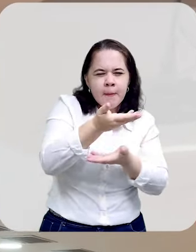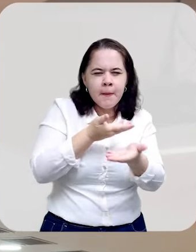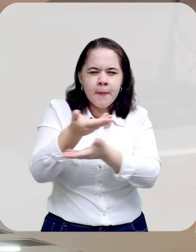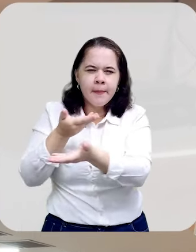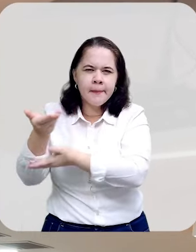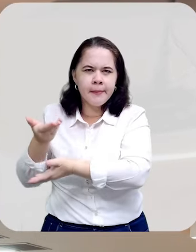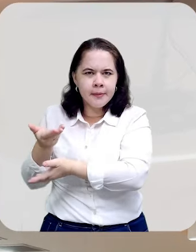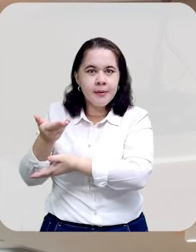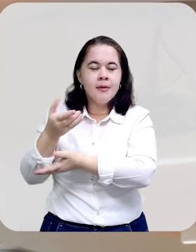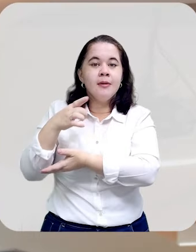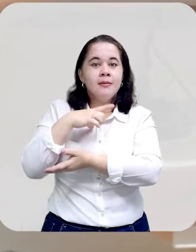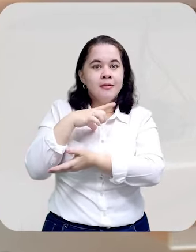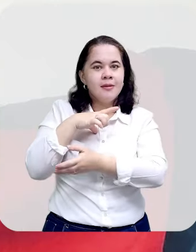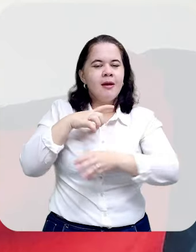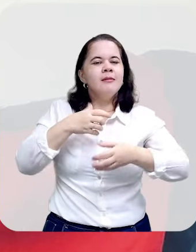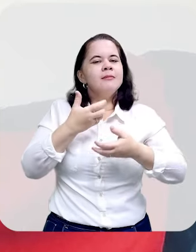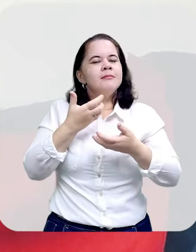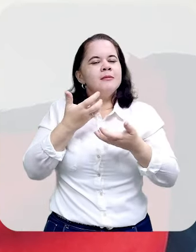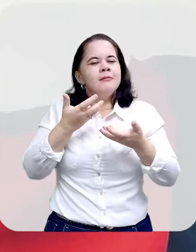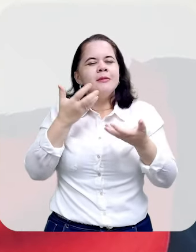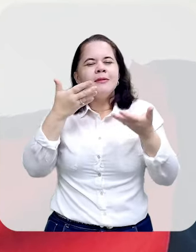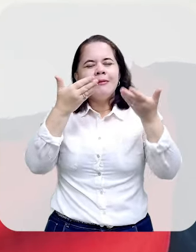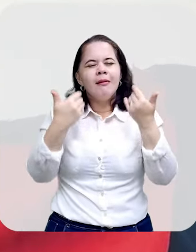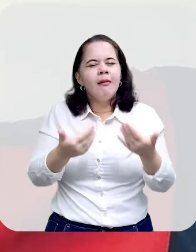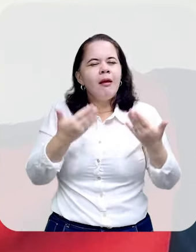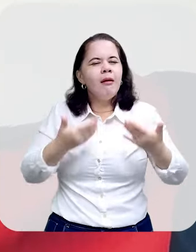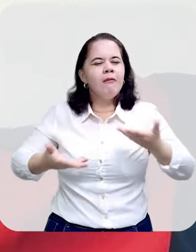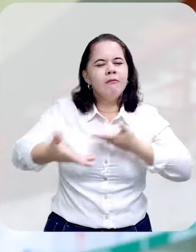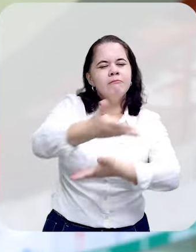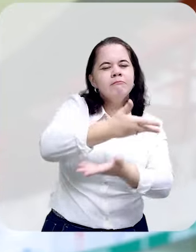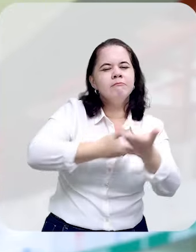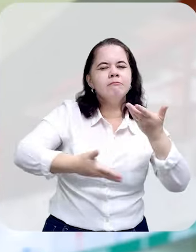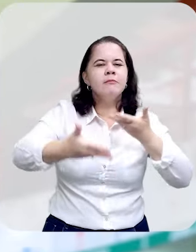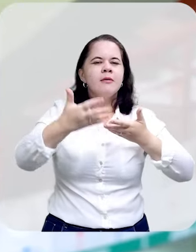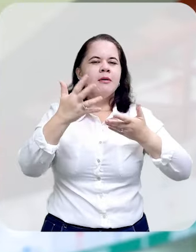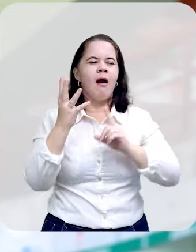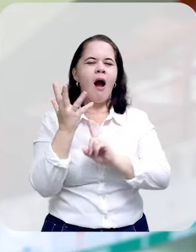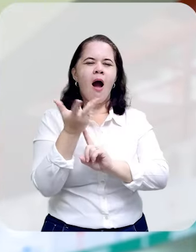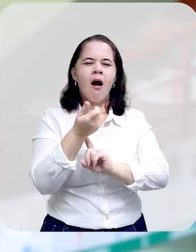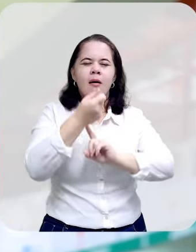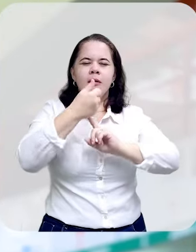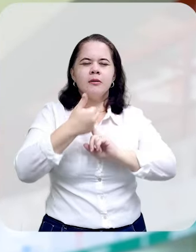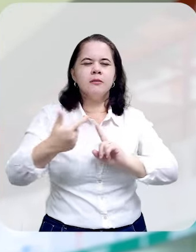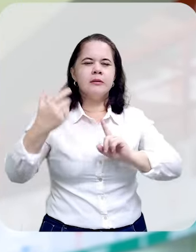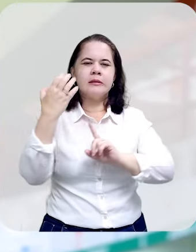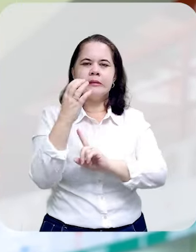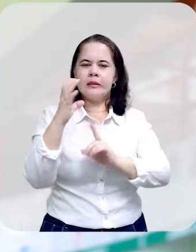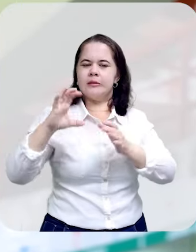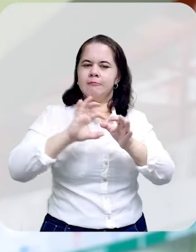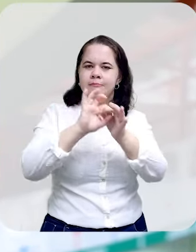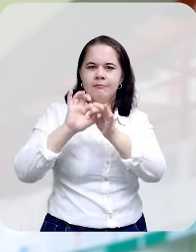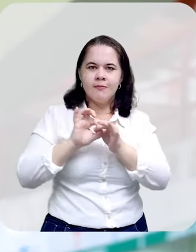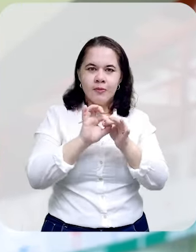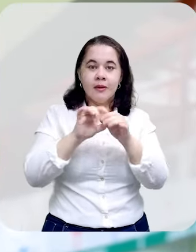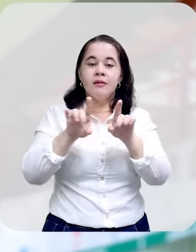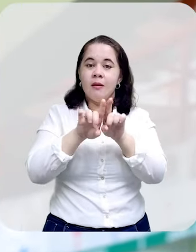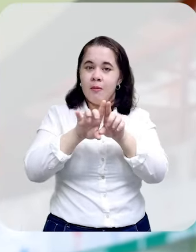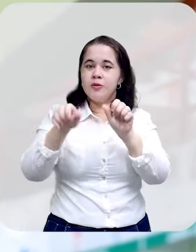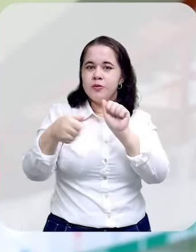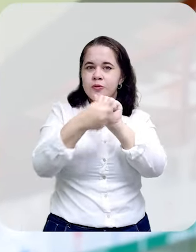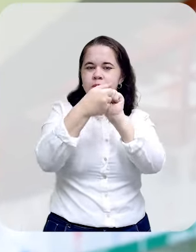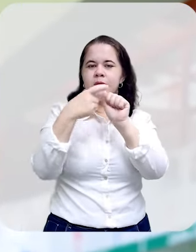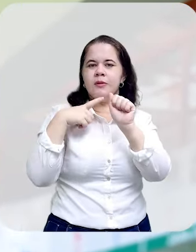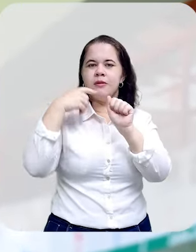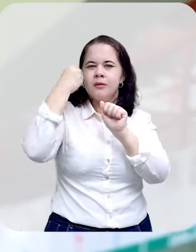muita aprendizagem e troca, exatamente com essa linguagem fluida da arte associada à